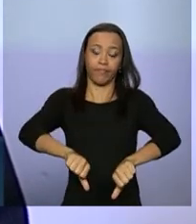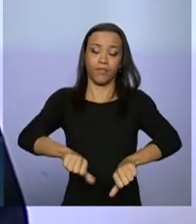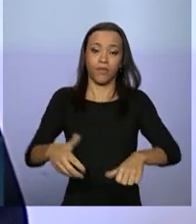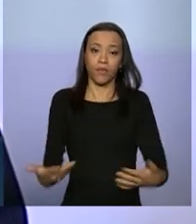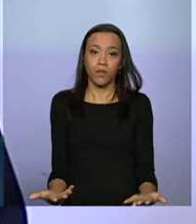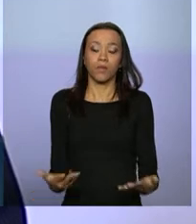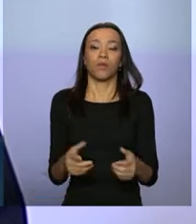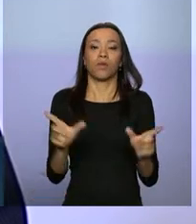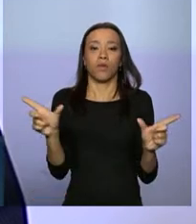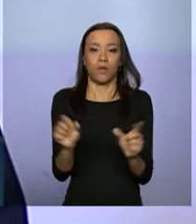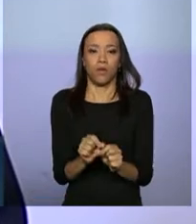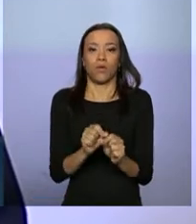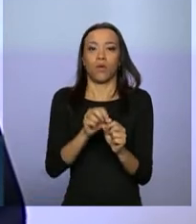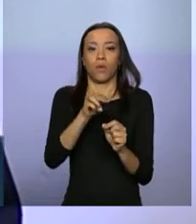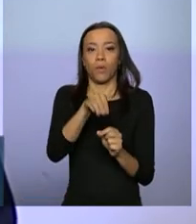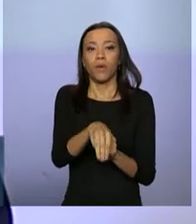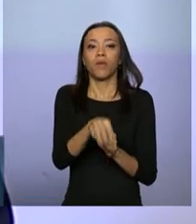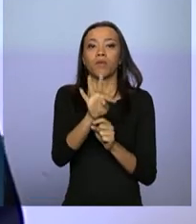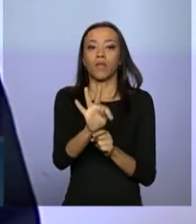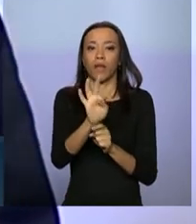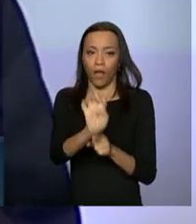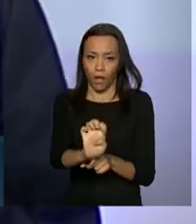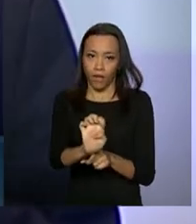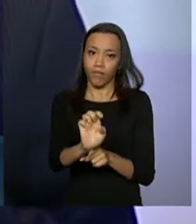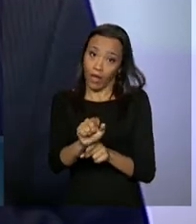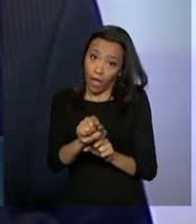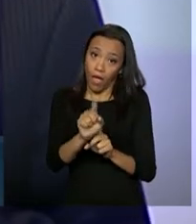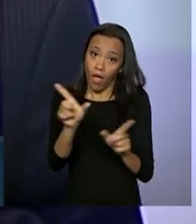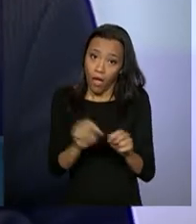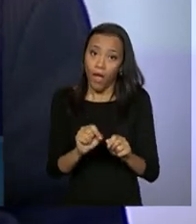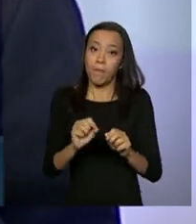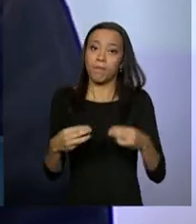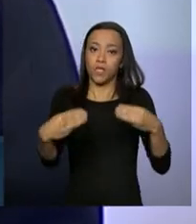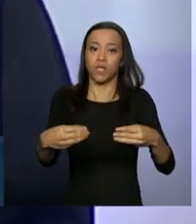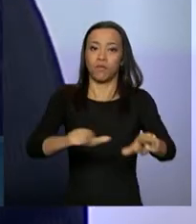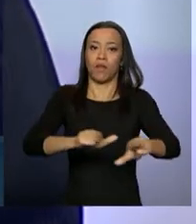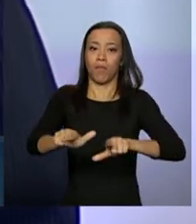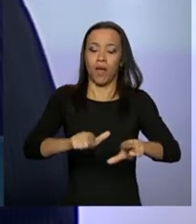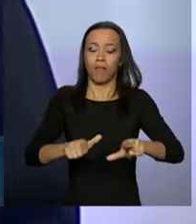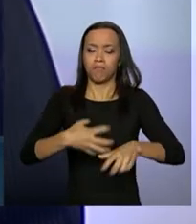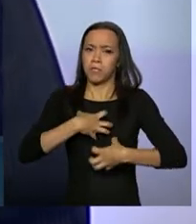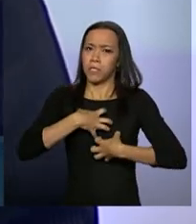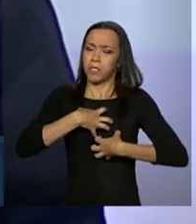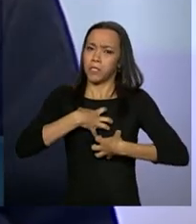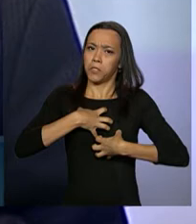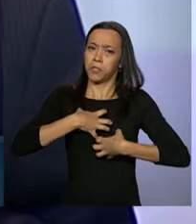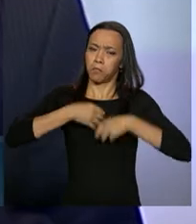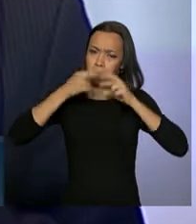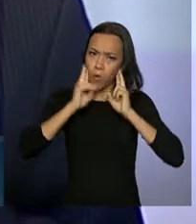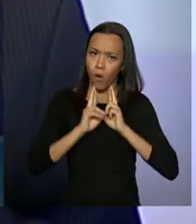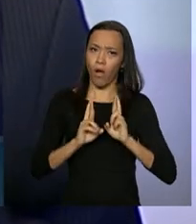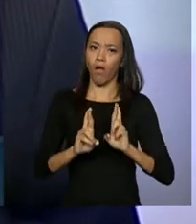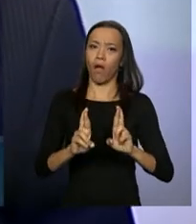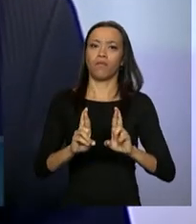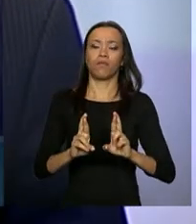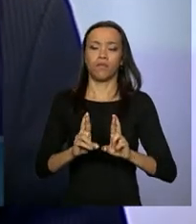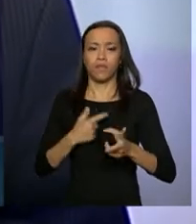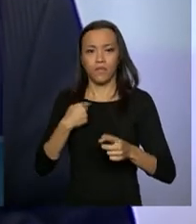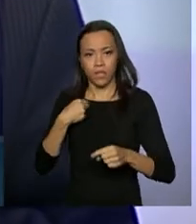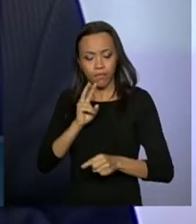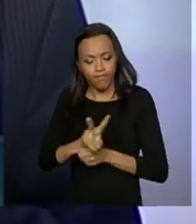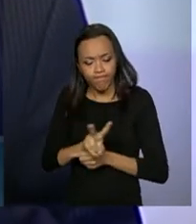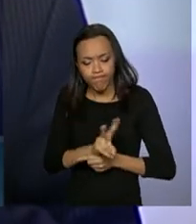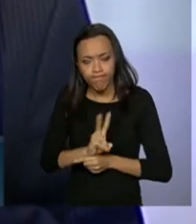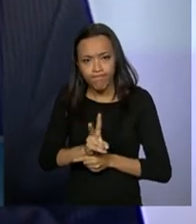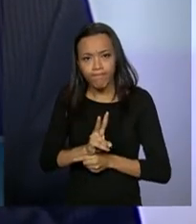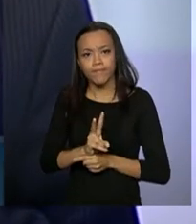Ministério do Trabalho sente-se honrado em poder comandar esse processo e contar com tão eficientes